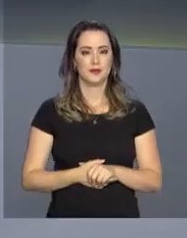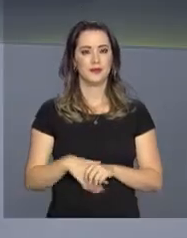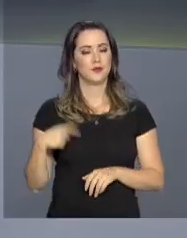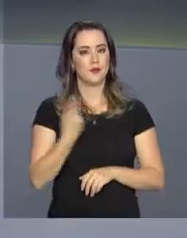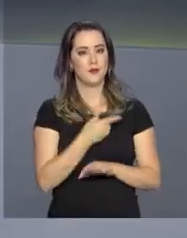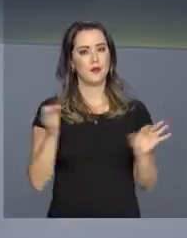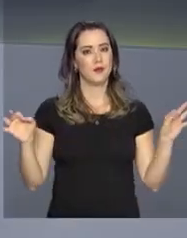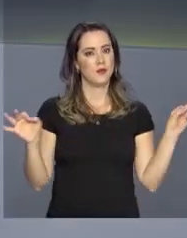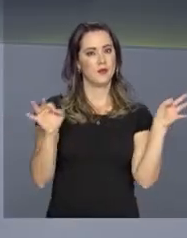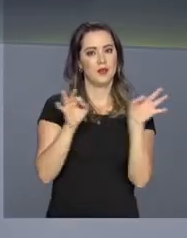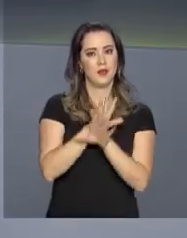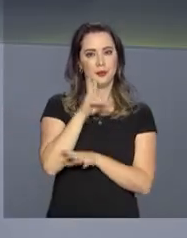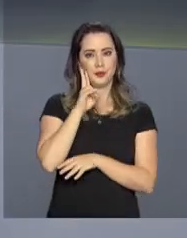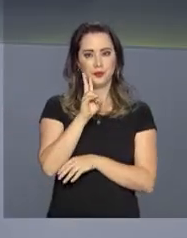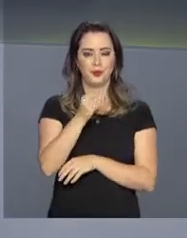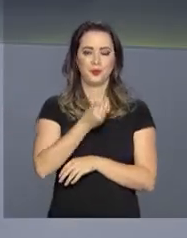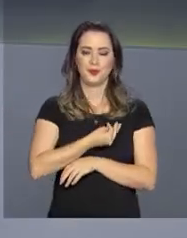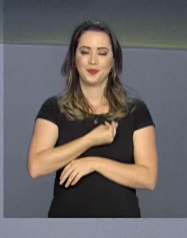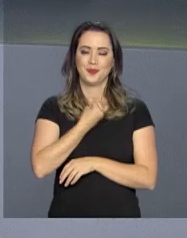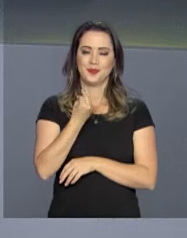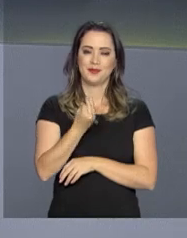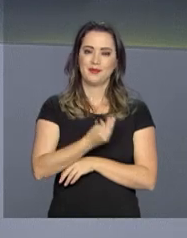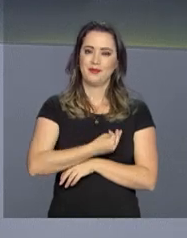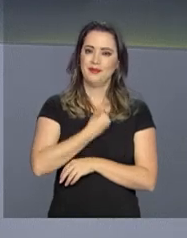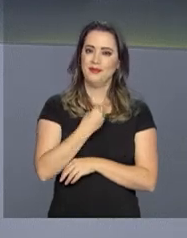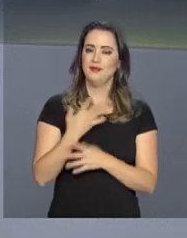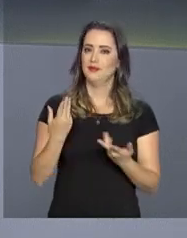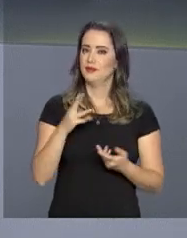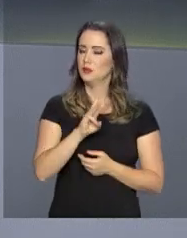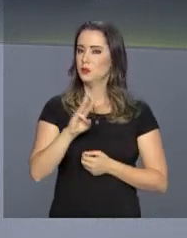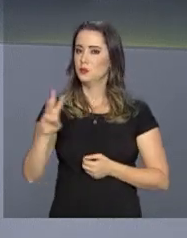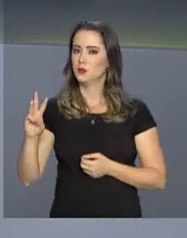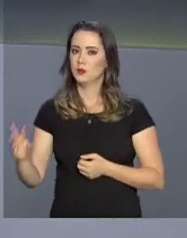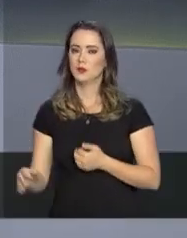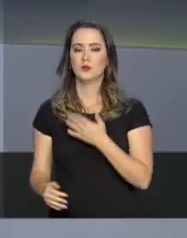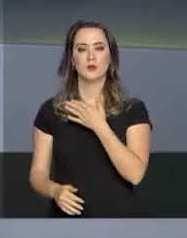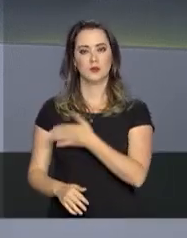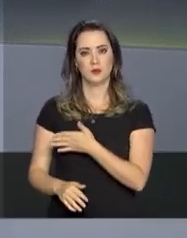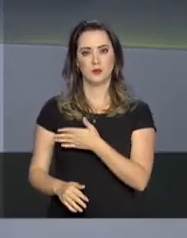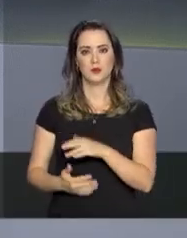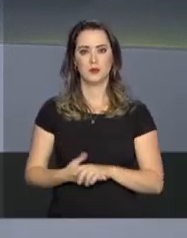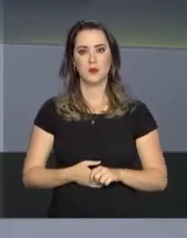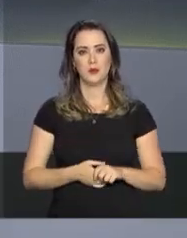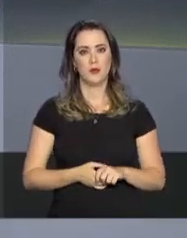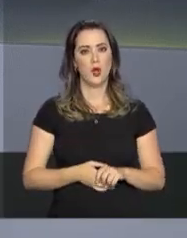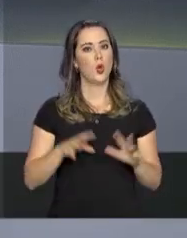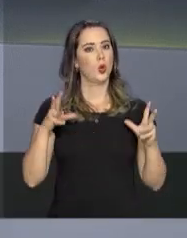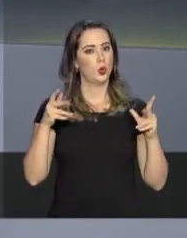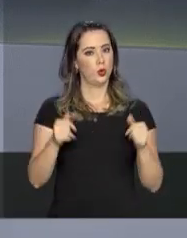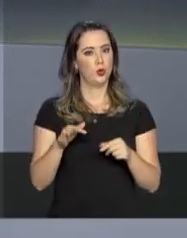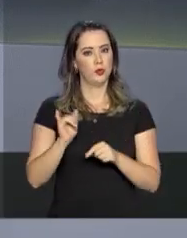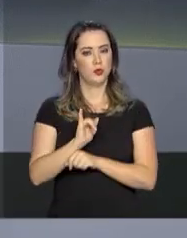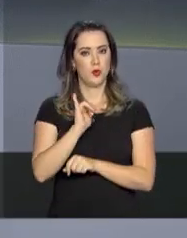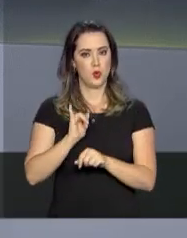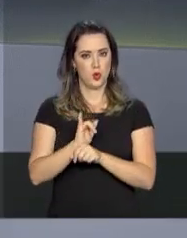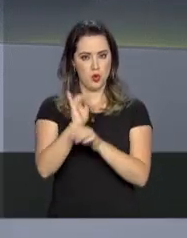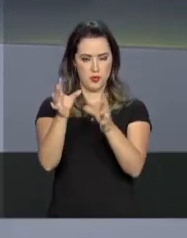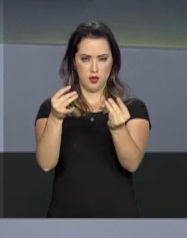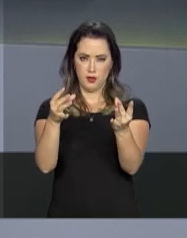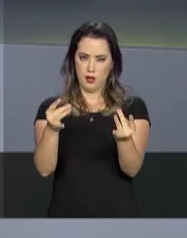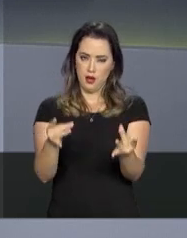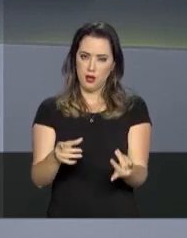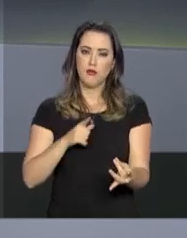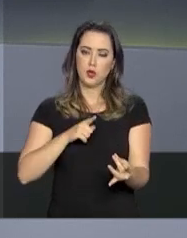Nós ficamos por aqui. Você acompanha toda a programação ao vivo pelo site da NBR na internet. Todas as reportagens estão